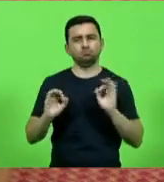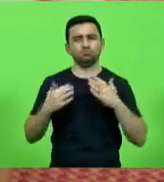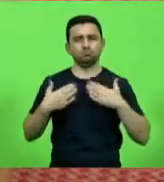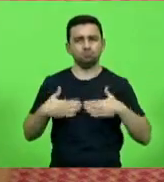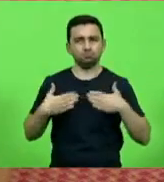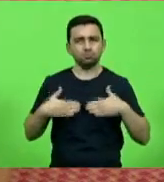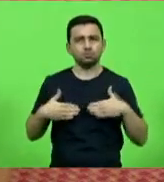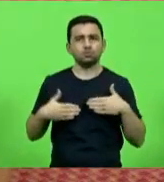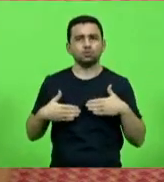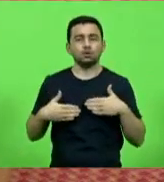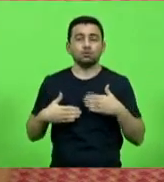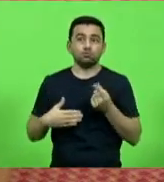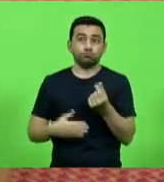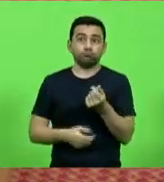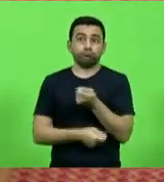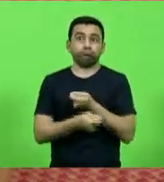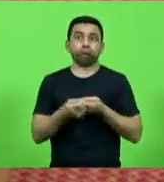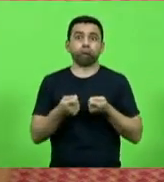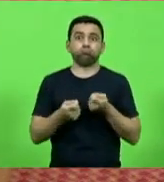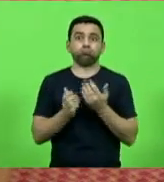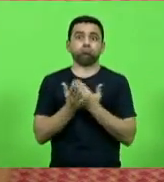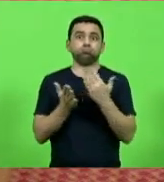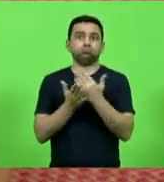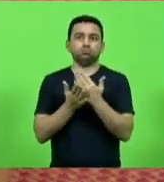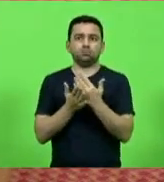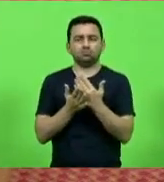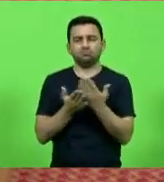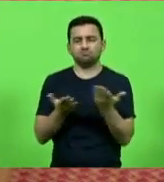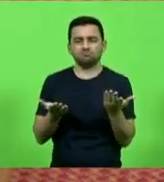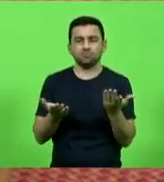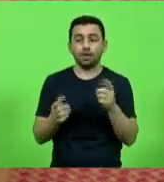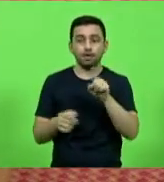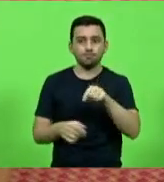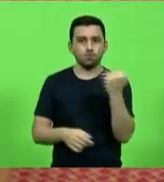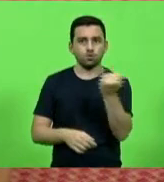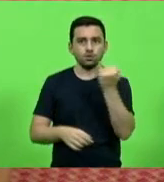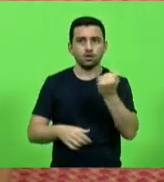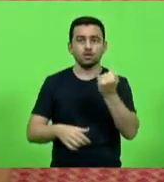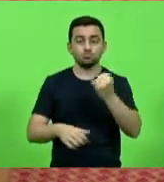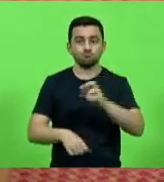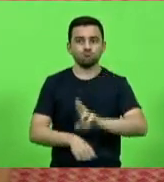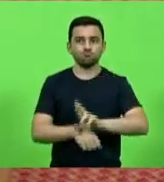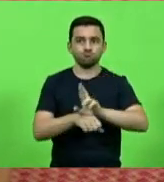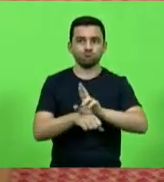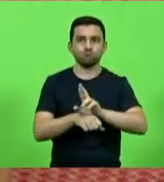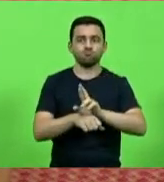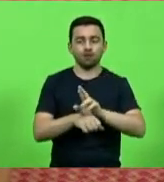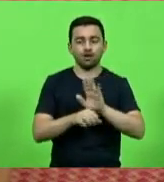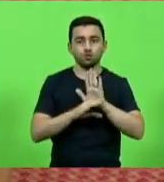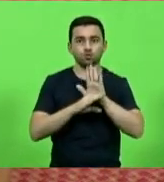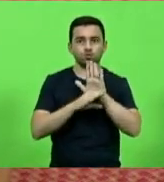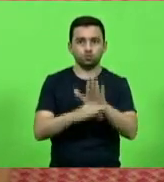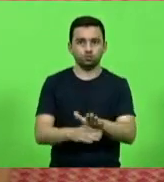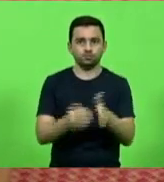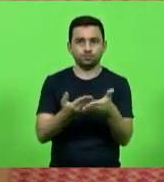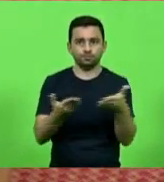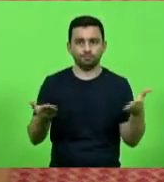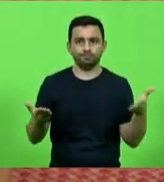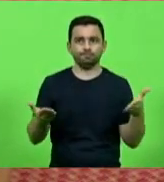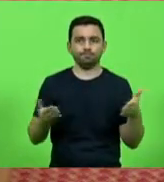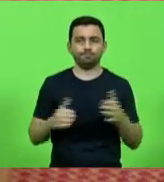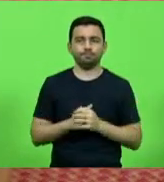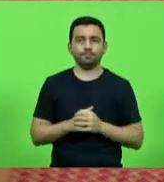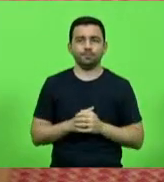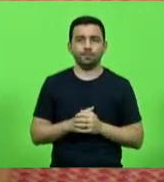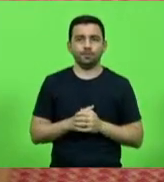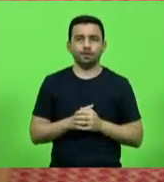financeiramente, pelo que representa economicamente para a região. Então, eu só queria fazer esse